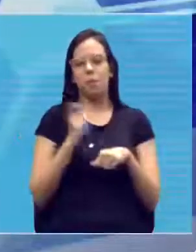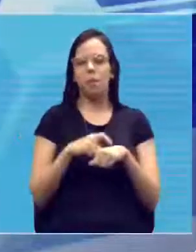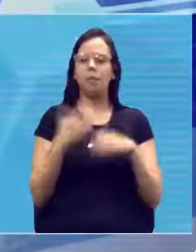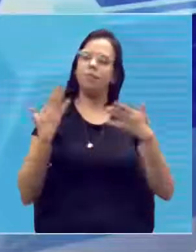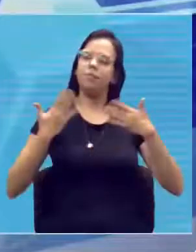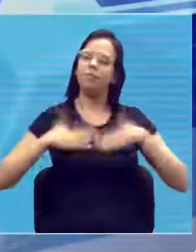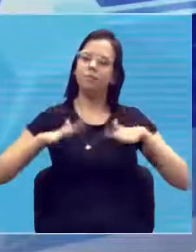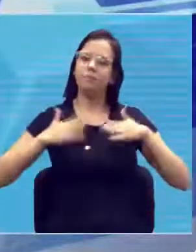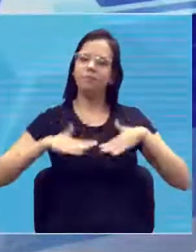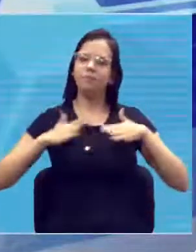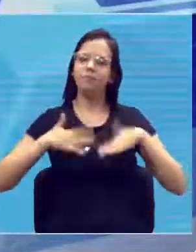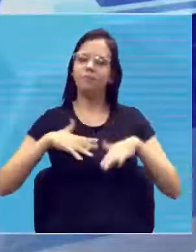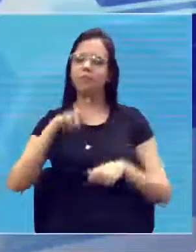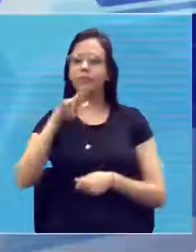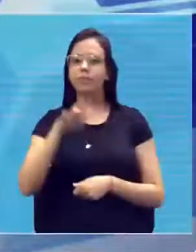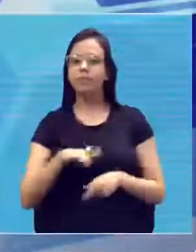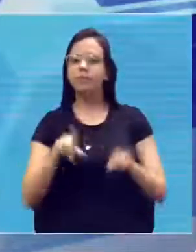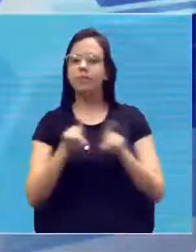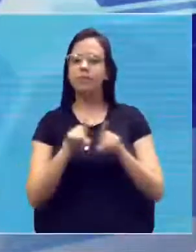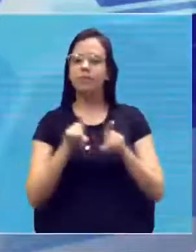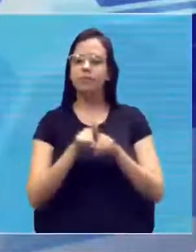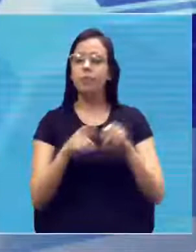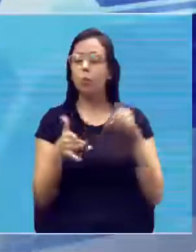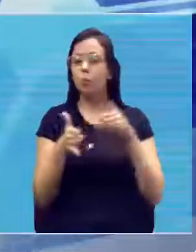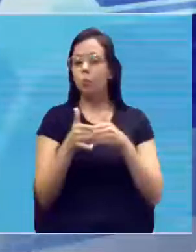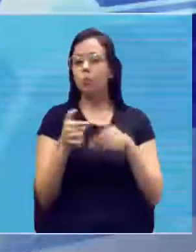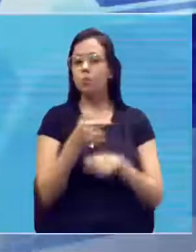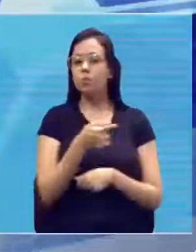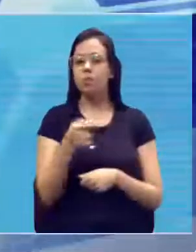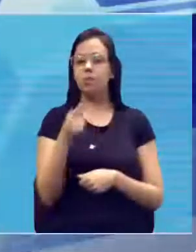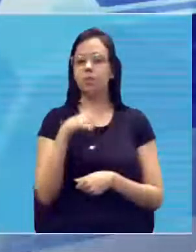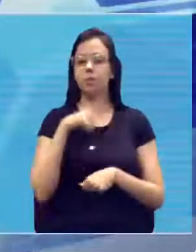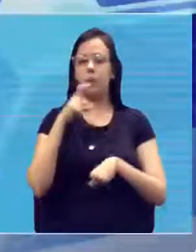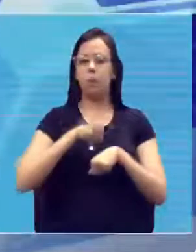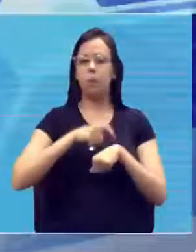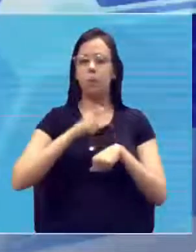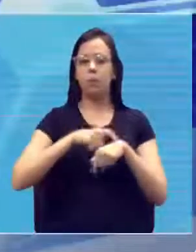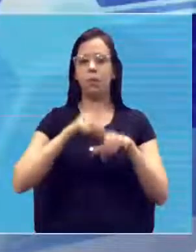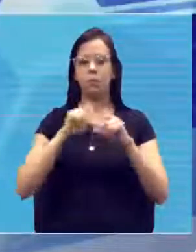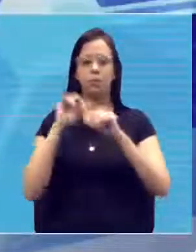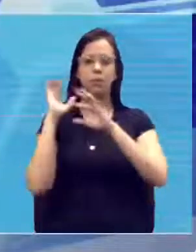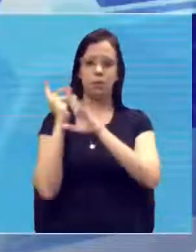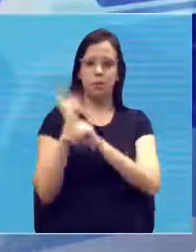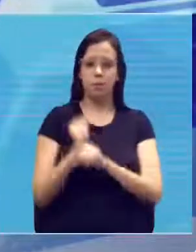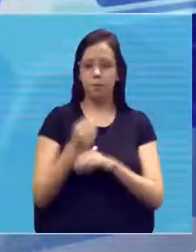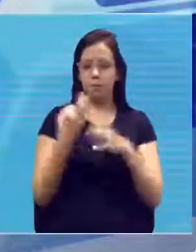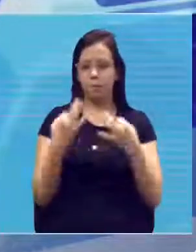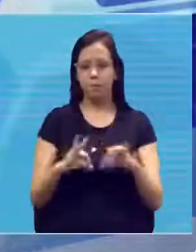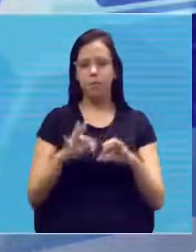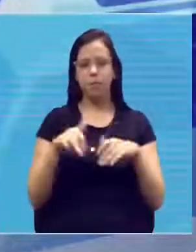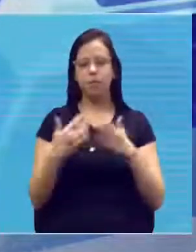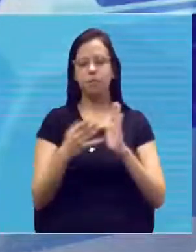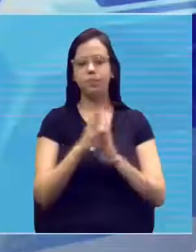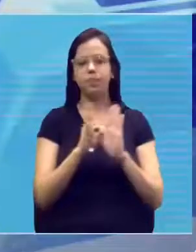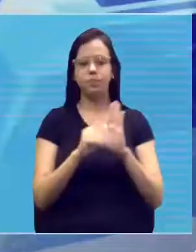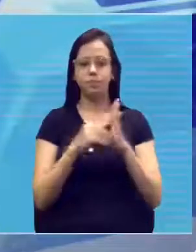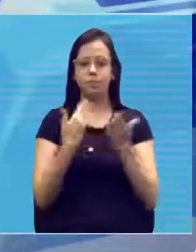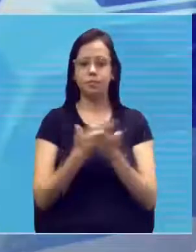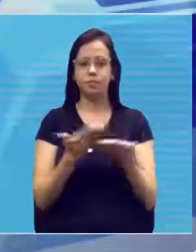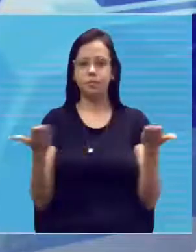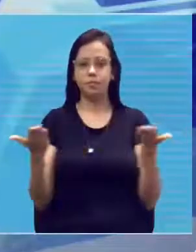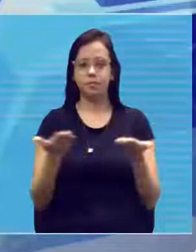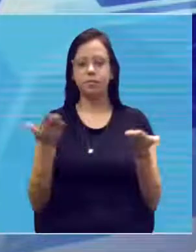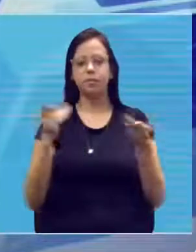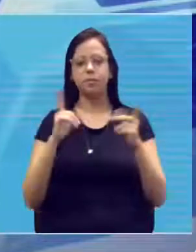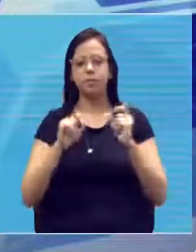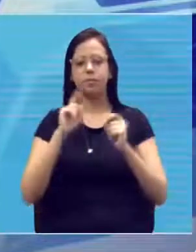relaxar, tá? E claro, como é a última semana, a gente vai ter um momento também de revisão, tá? Então, o conteúdo da aula de hoje, ele é um